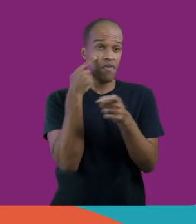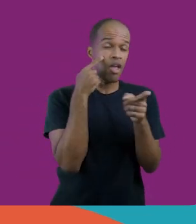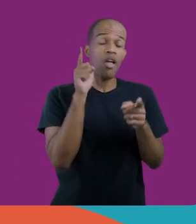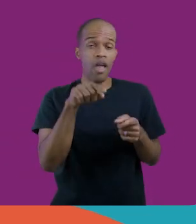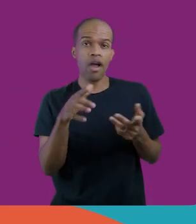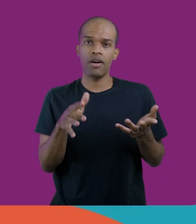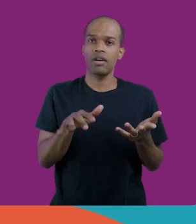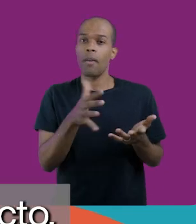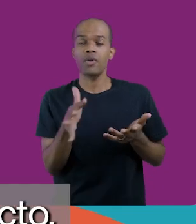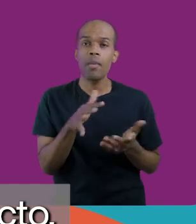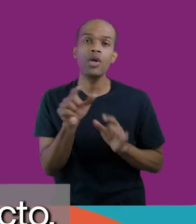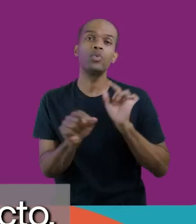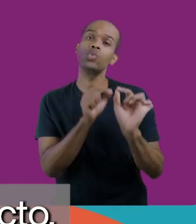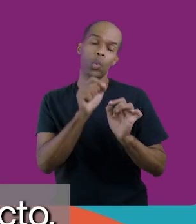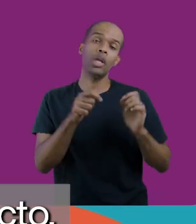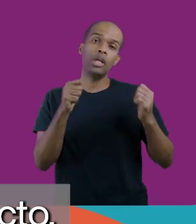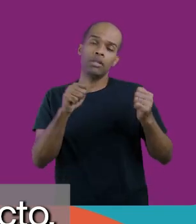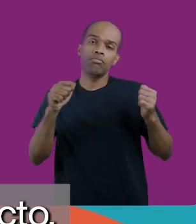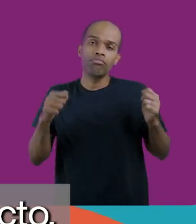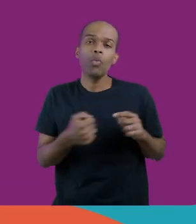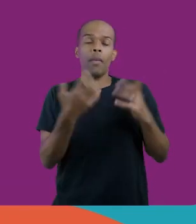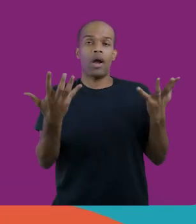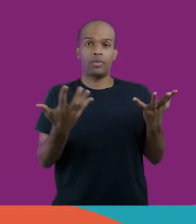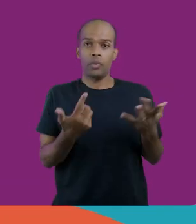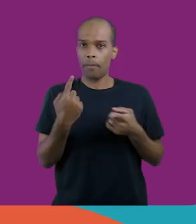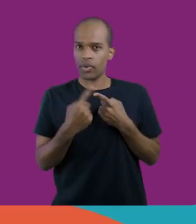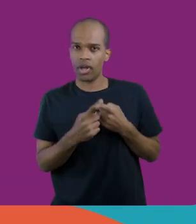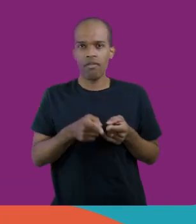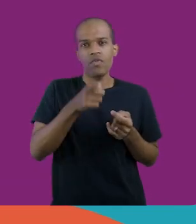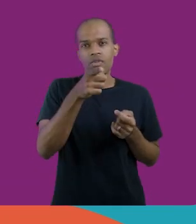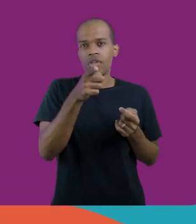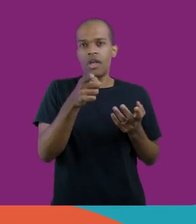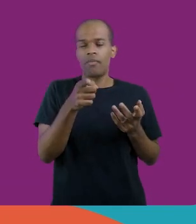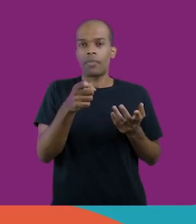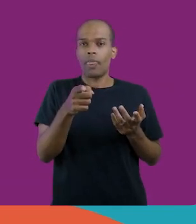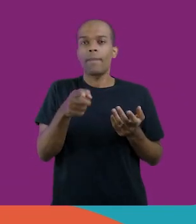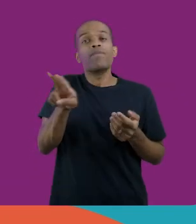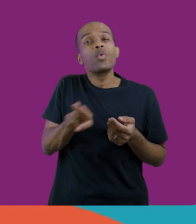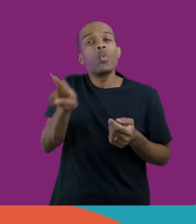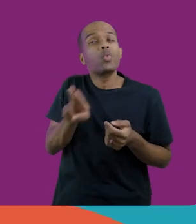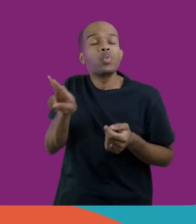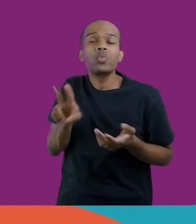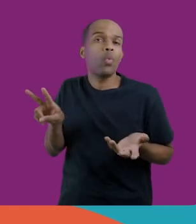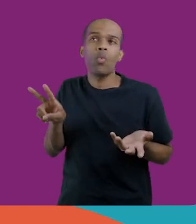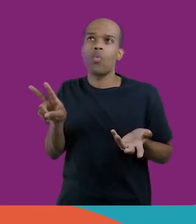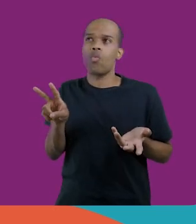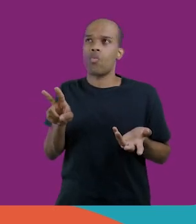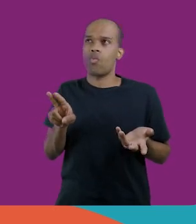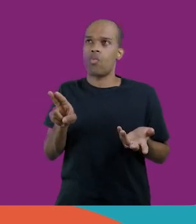mais ou menos em que medida ele realmente tem um impacto, porque você não teve um uso muito